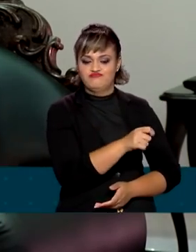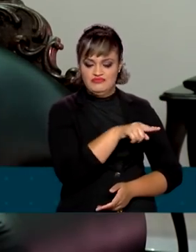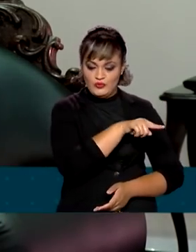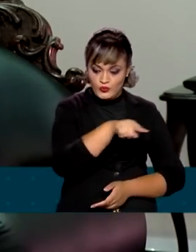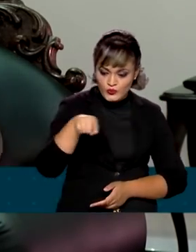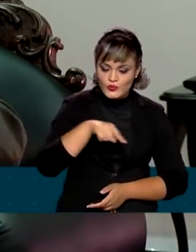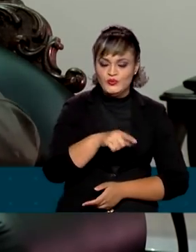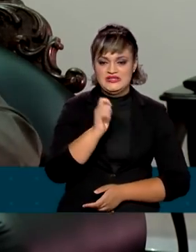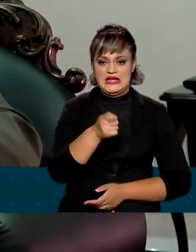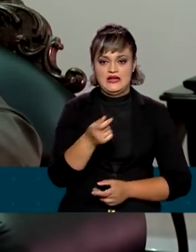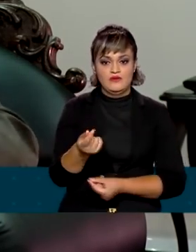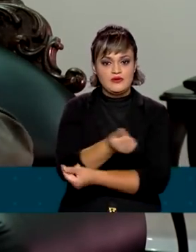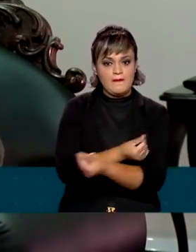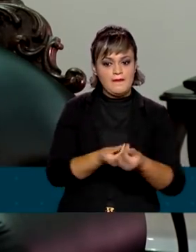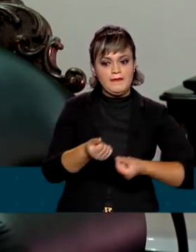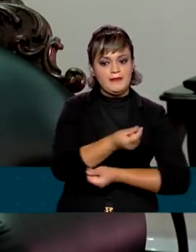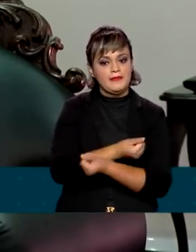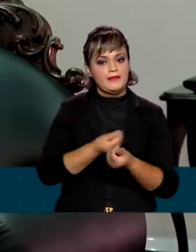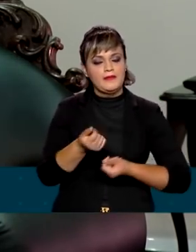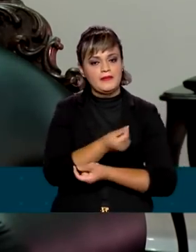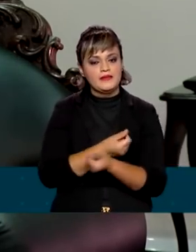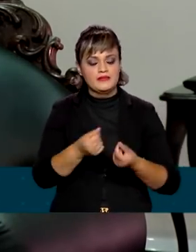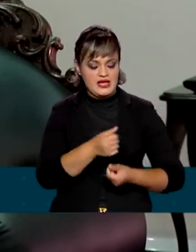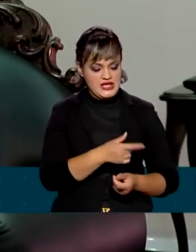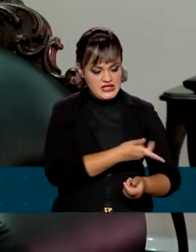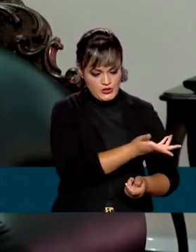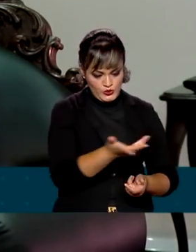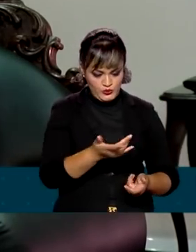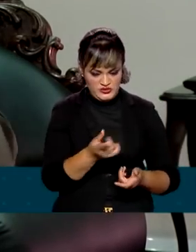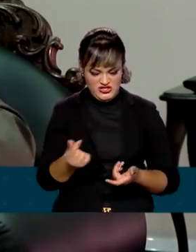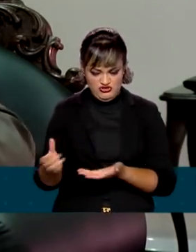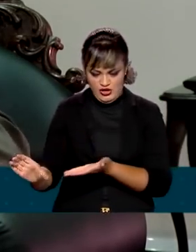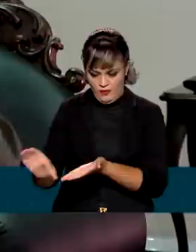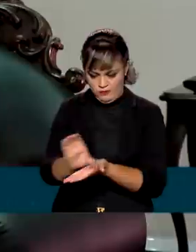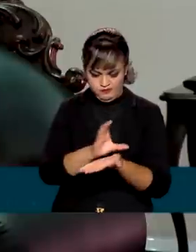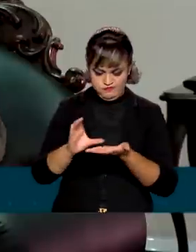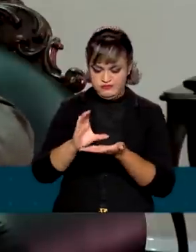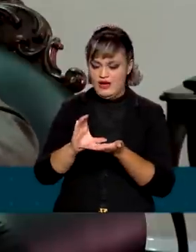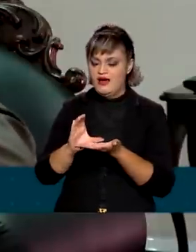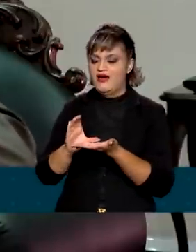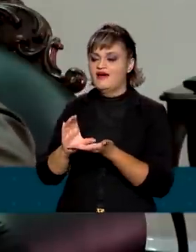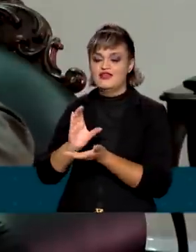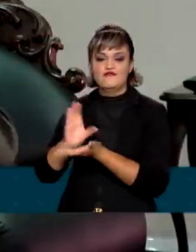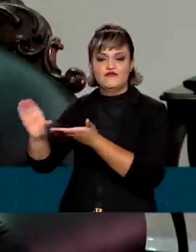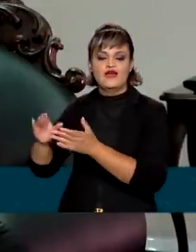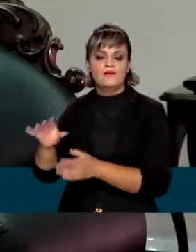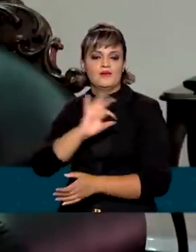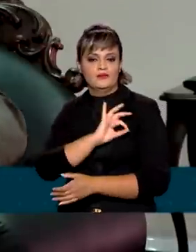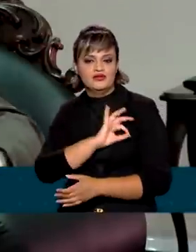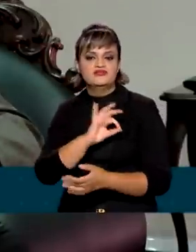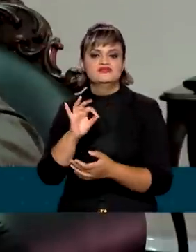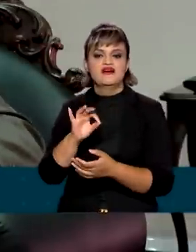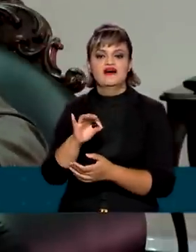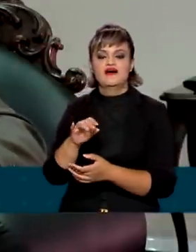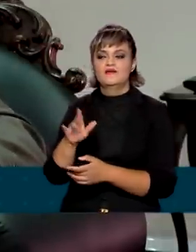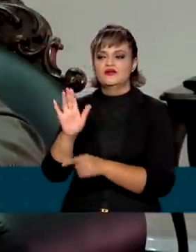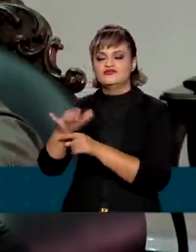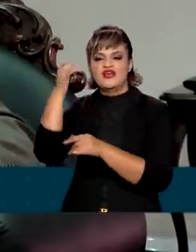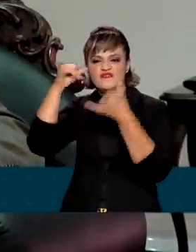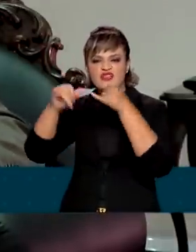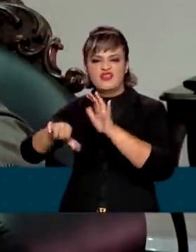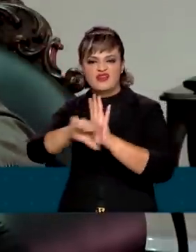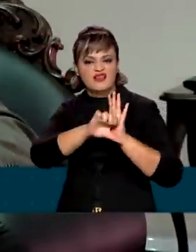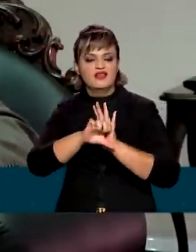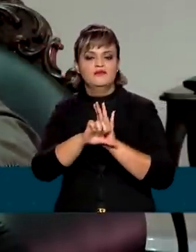importante, é você girar, fazer o ciclo girar e pegar esse recurso e trazer de volta para as polícias, para a repressão, para a prevenção aos